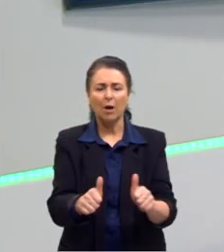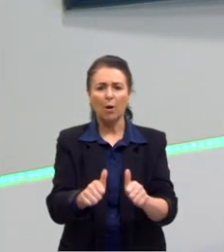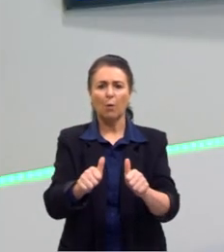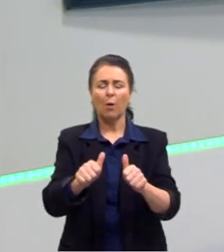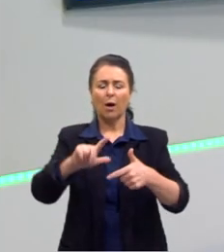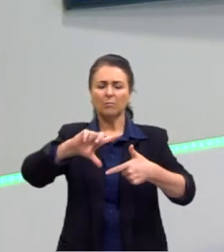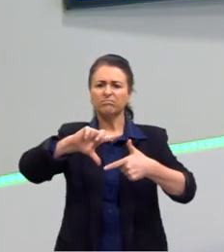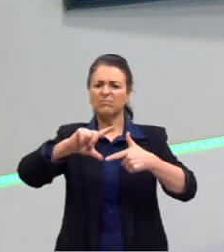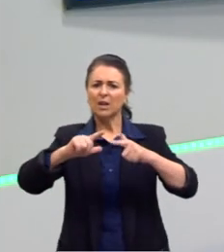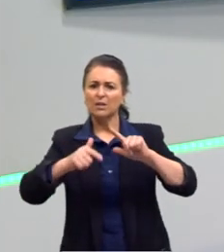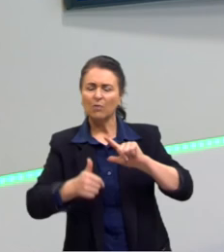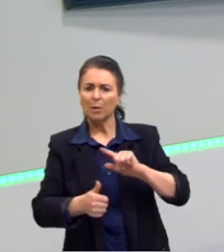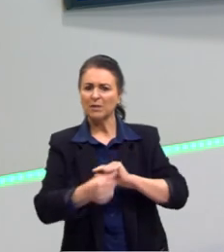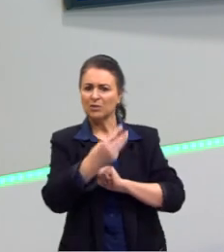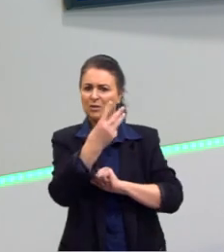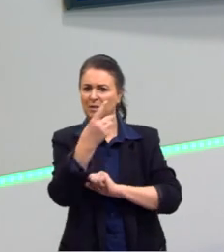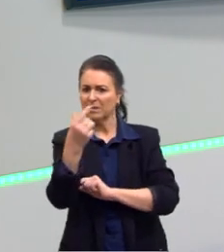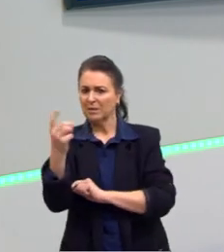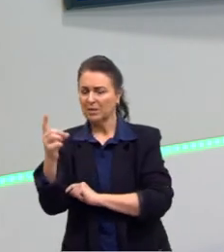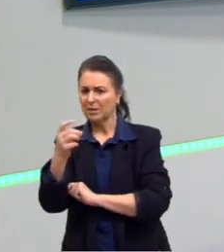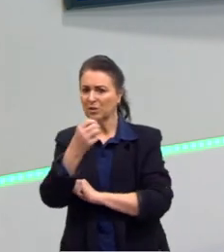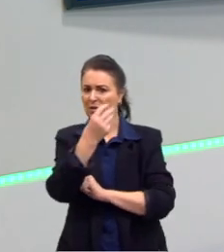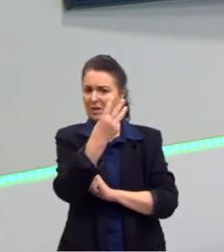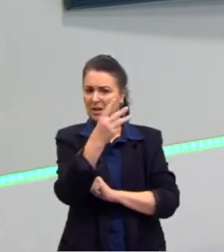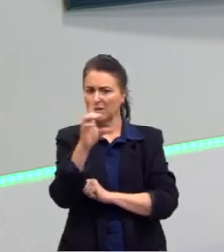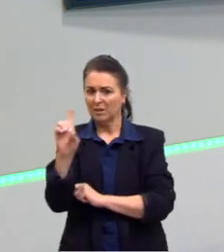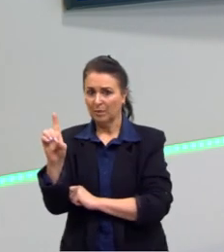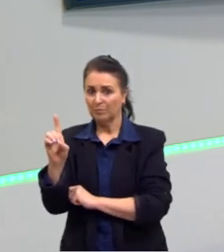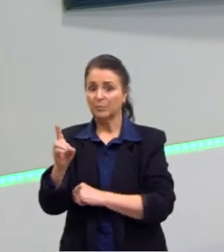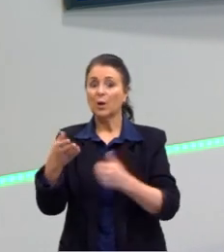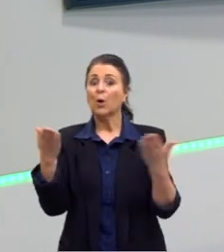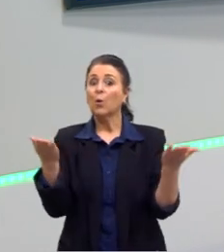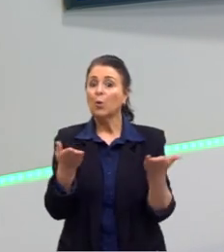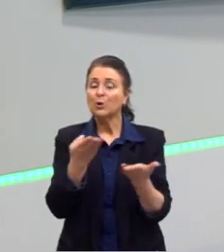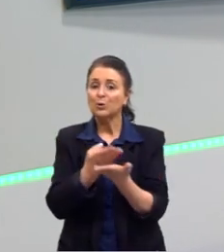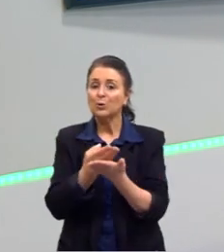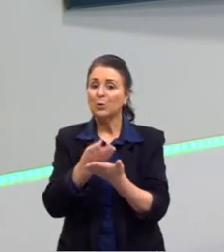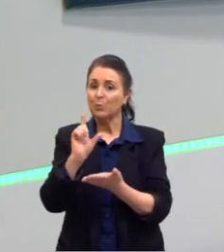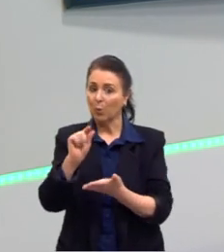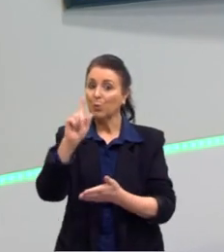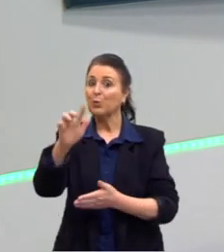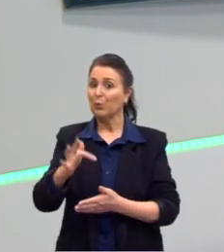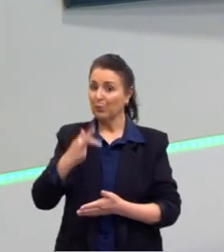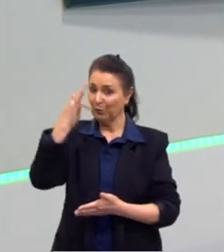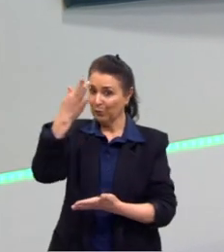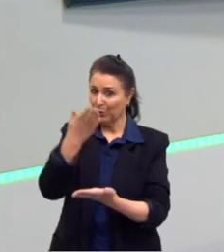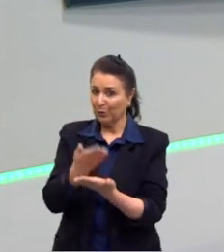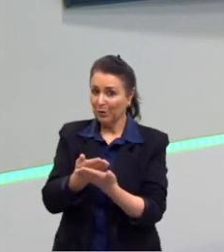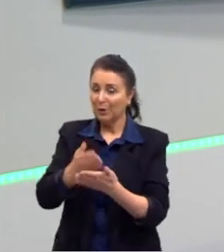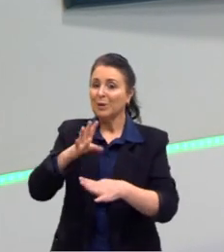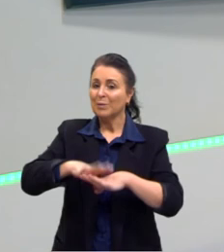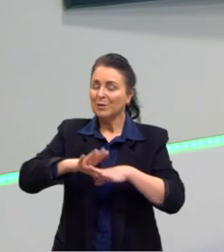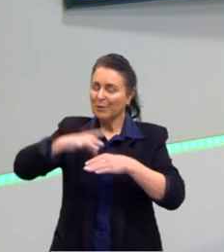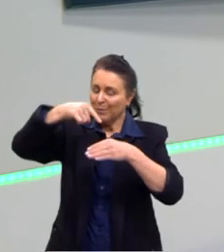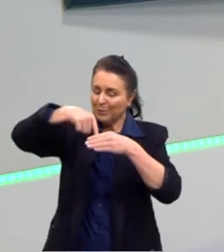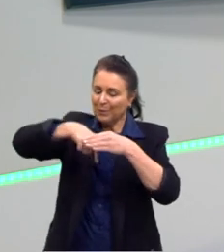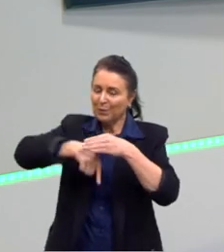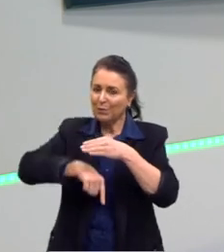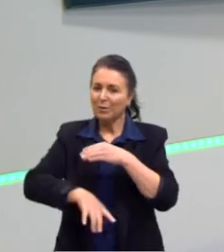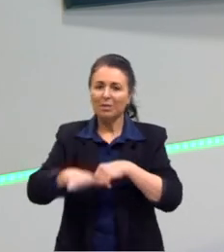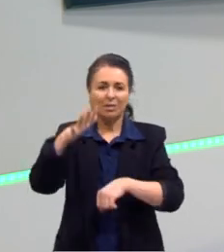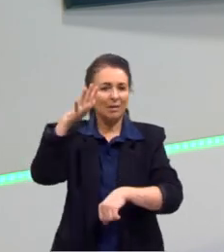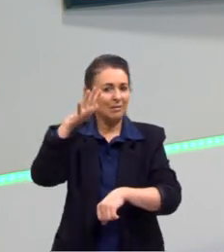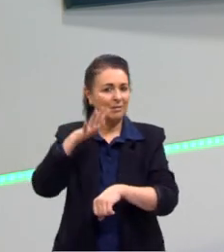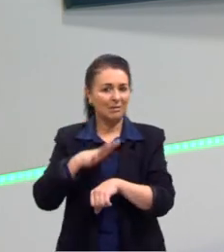tridimensionais? Nós vimos um pouco hoje, então, e nas próximas aulas nós vamos ir aprofundando bastante,